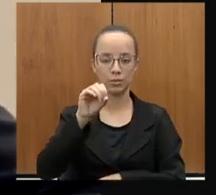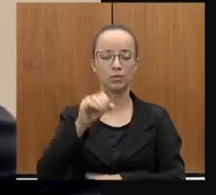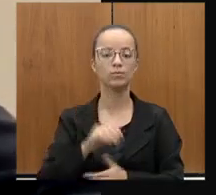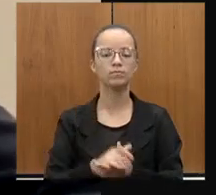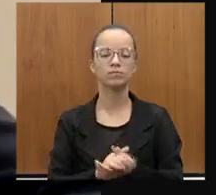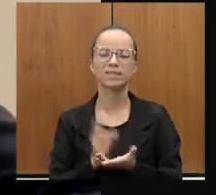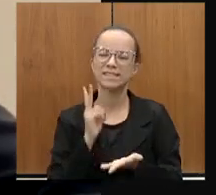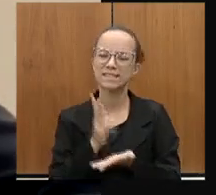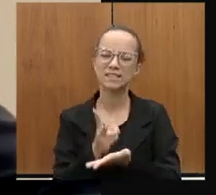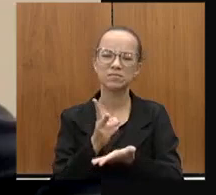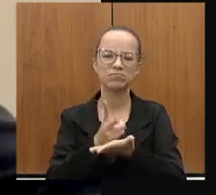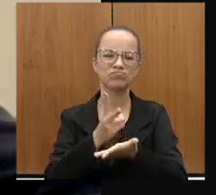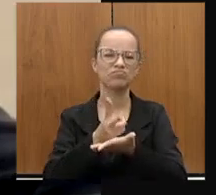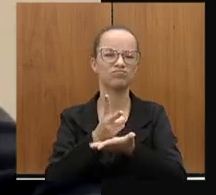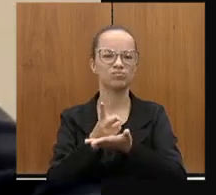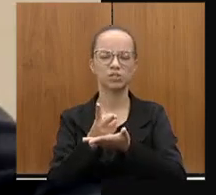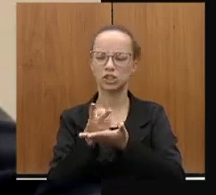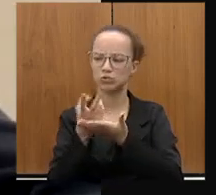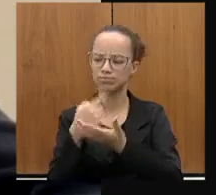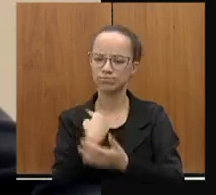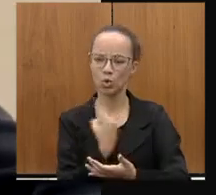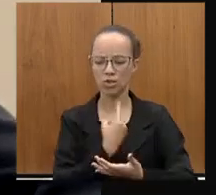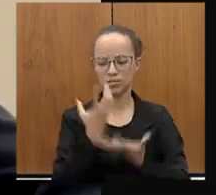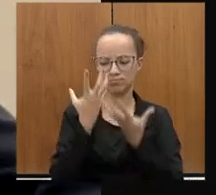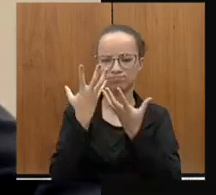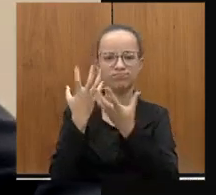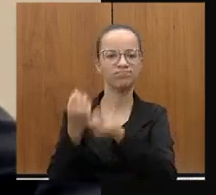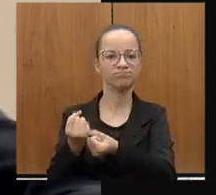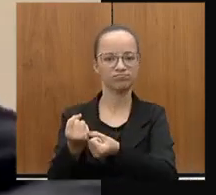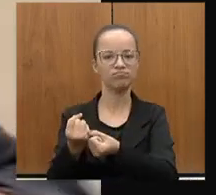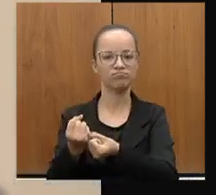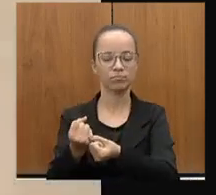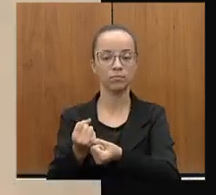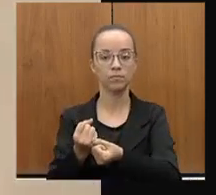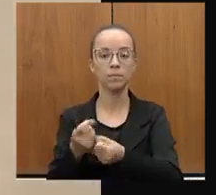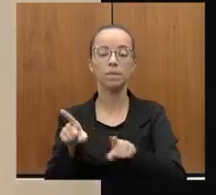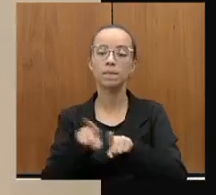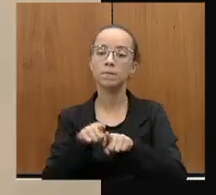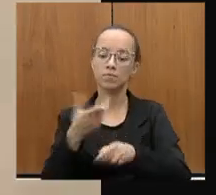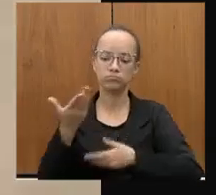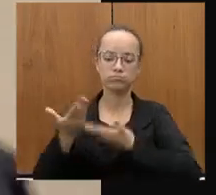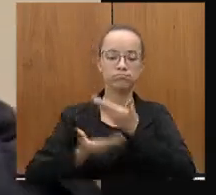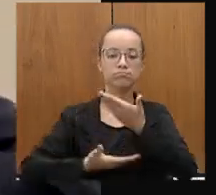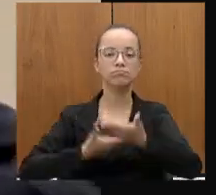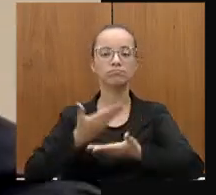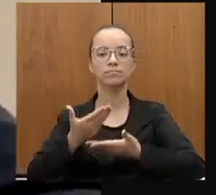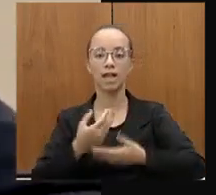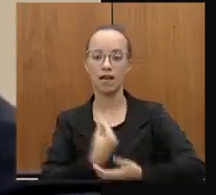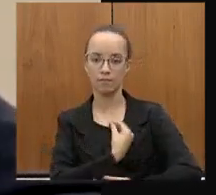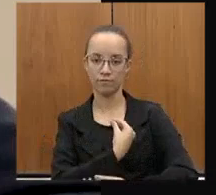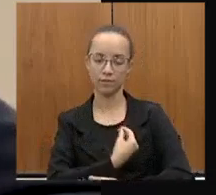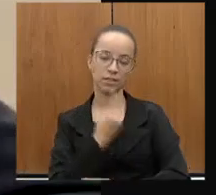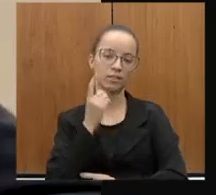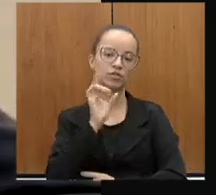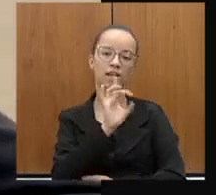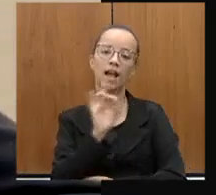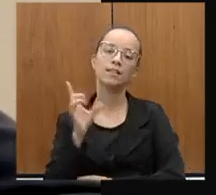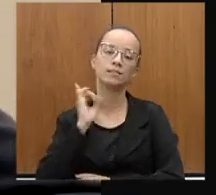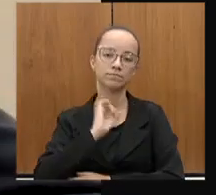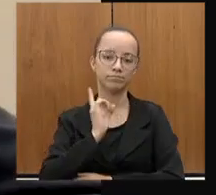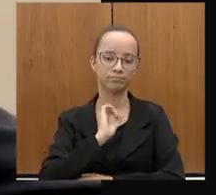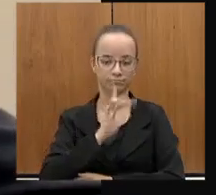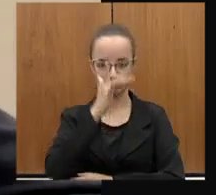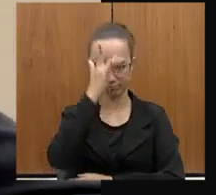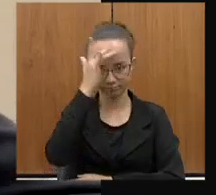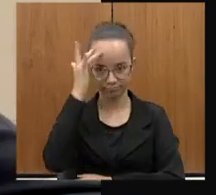que sempre prontamente têm nos atendido e têm colaborado com a vida do povo de Minas Gerais. Então, em nome